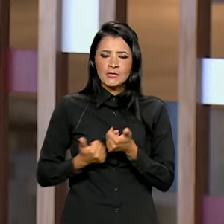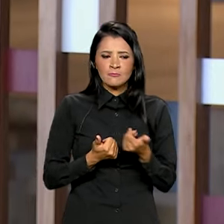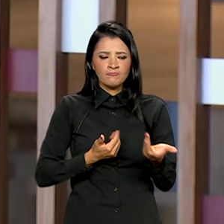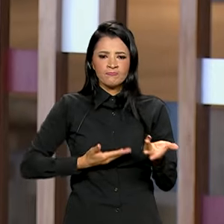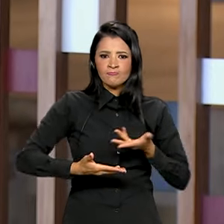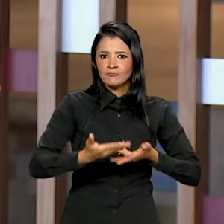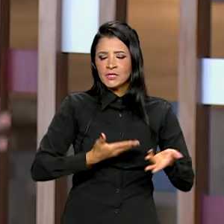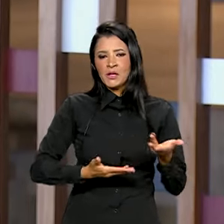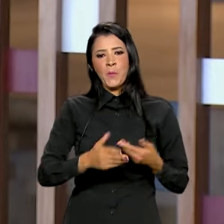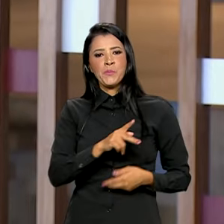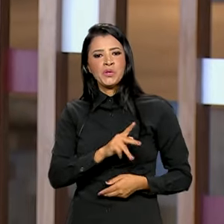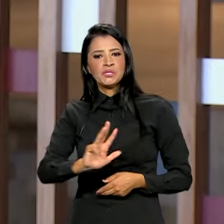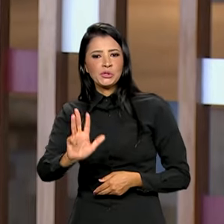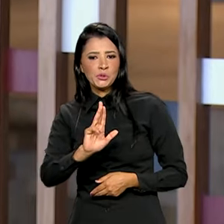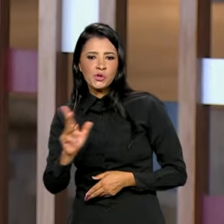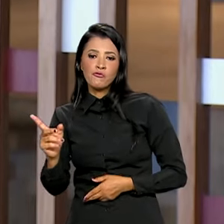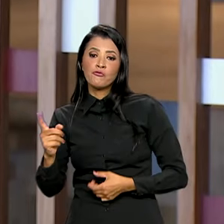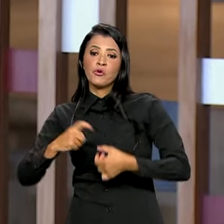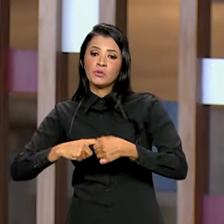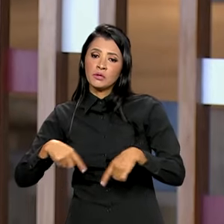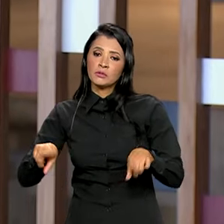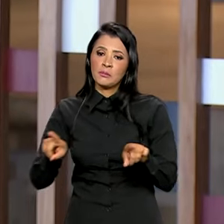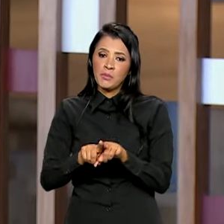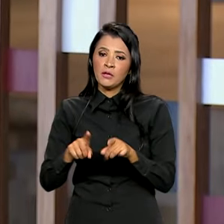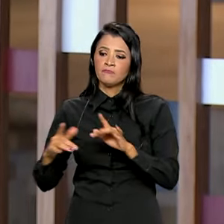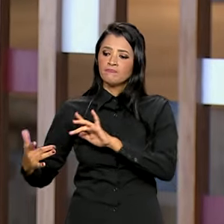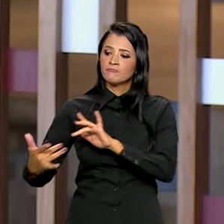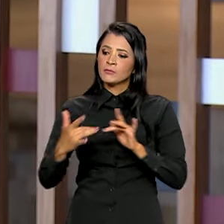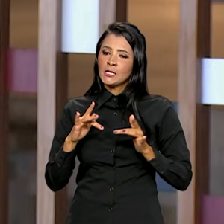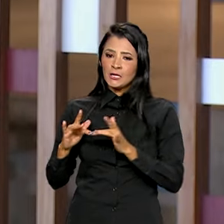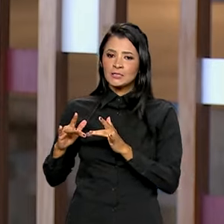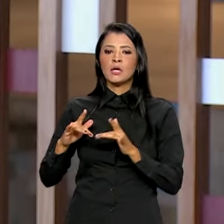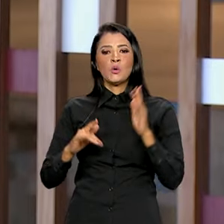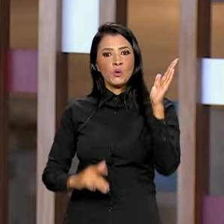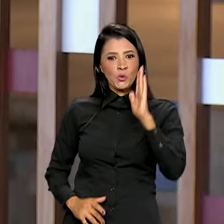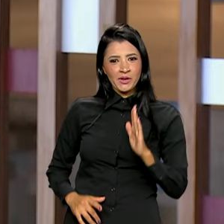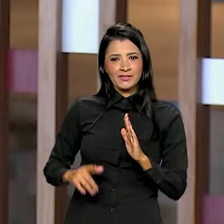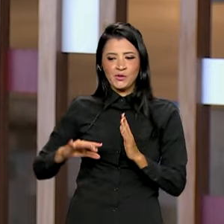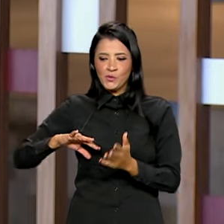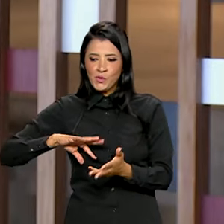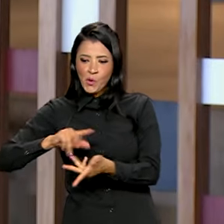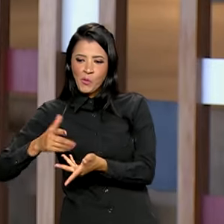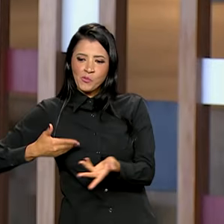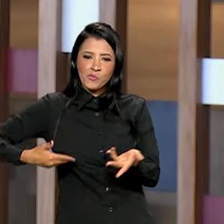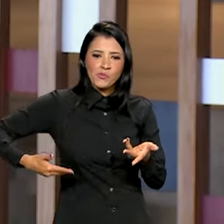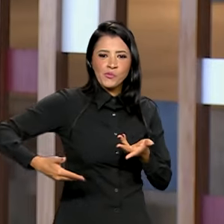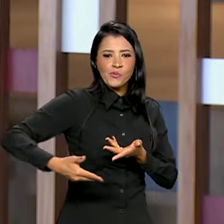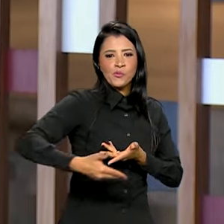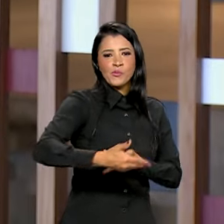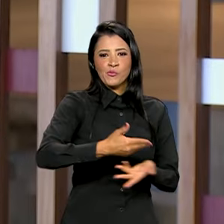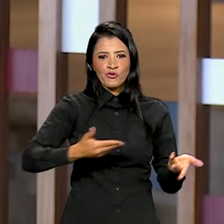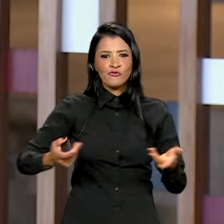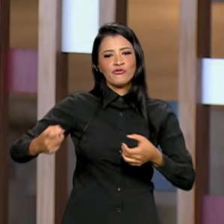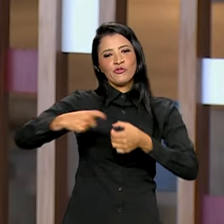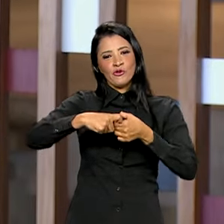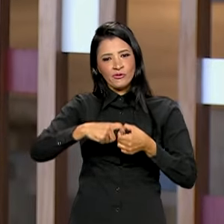Lula, retomar as relações do Brasil com o mundo. Muito Queria